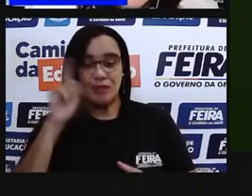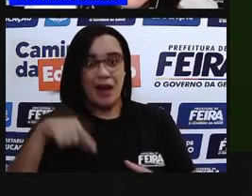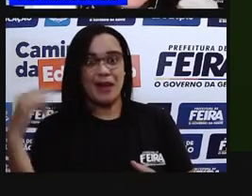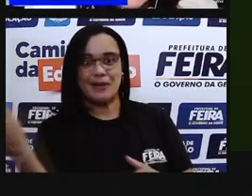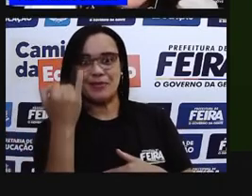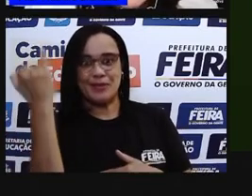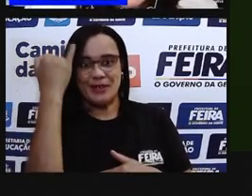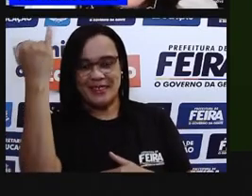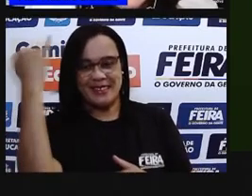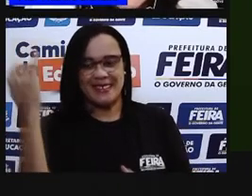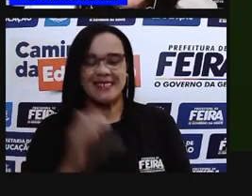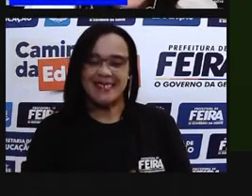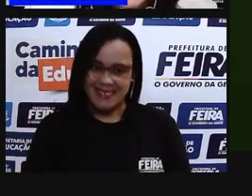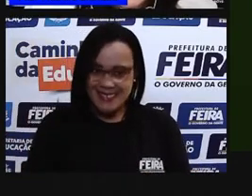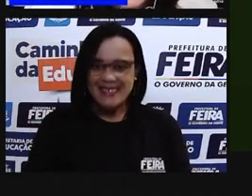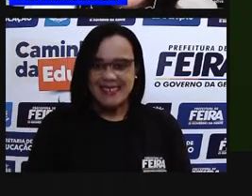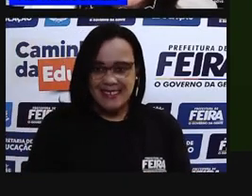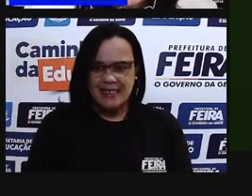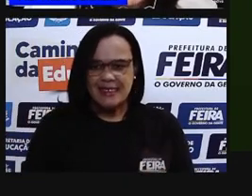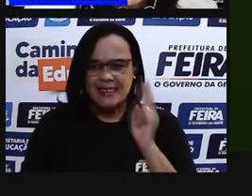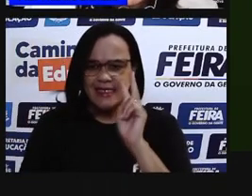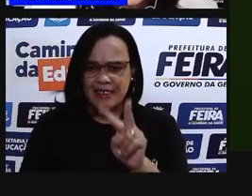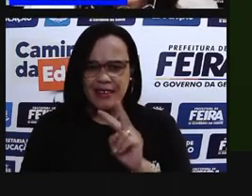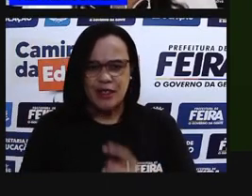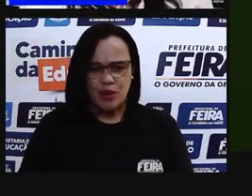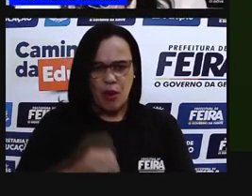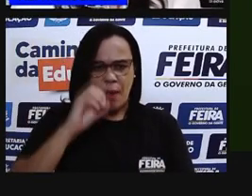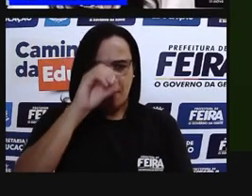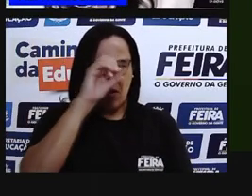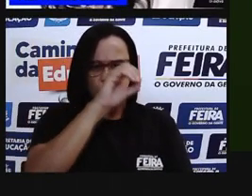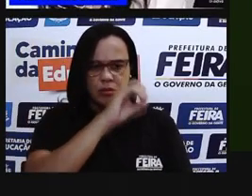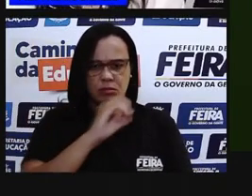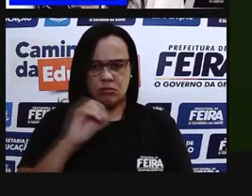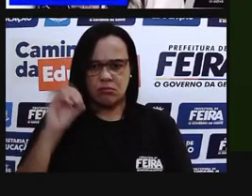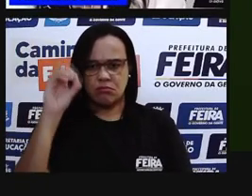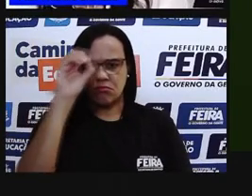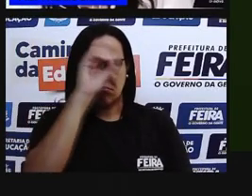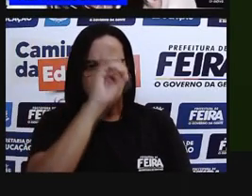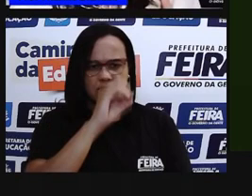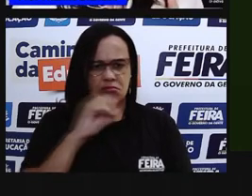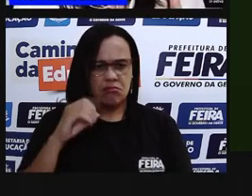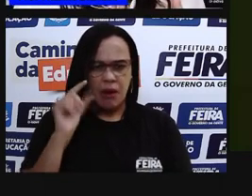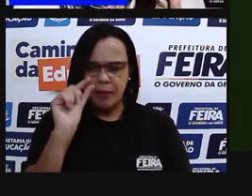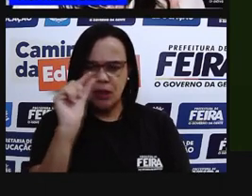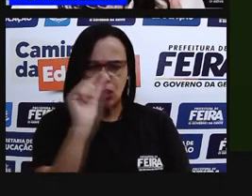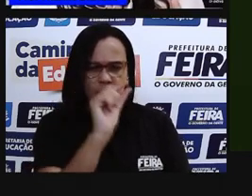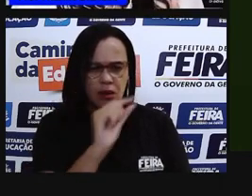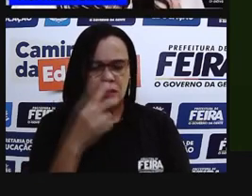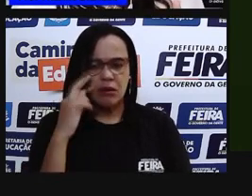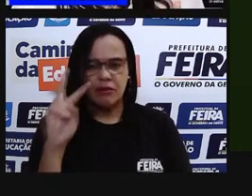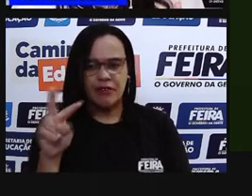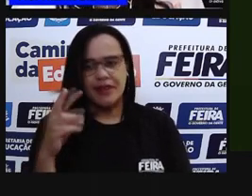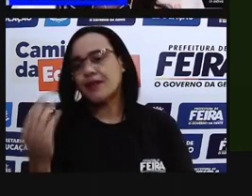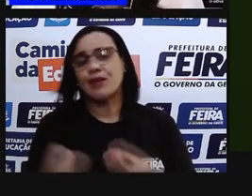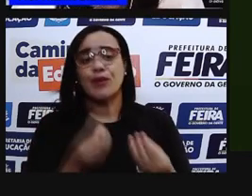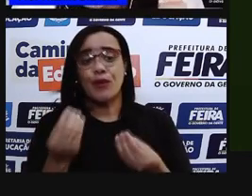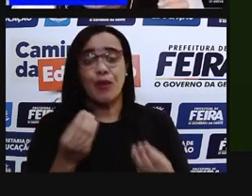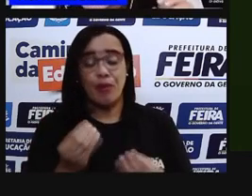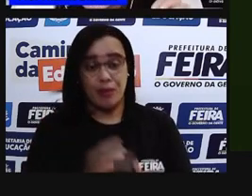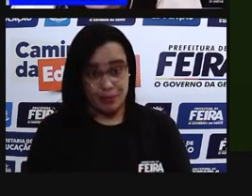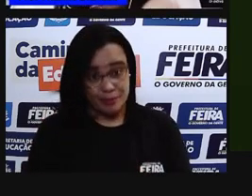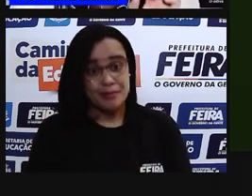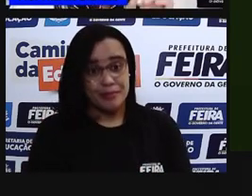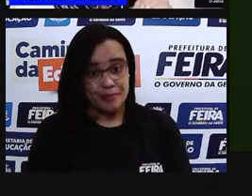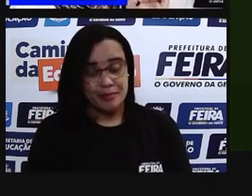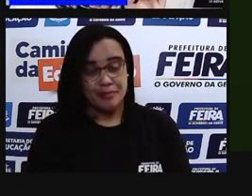Essas bolinhas, tá vendo, estão saindo de onde? Do complexo de Golgi. Quer dizer, foi alguma